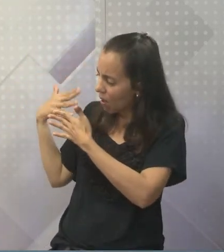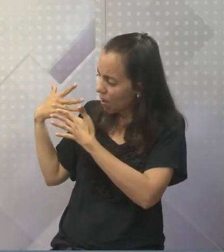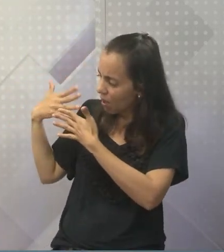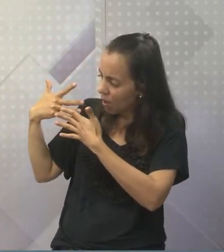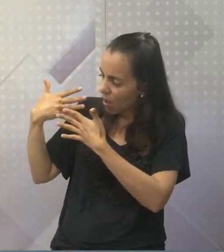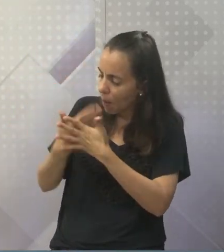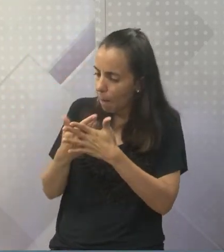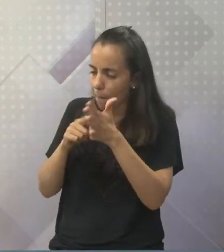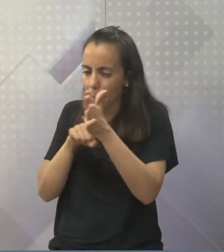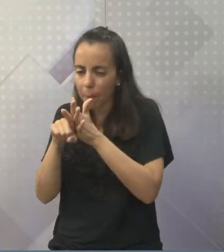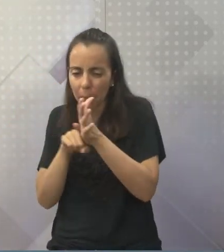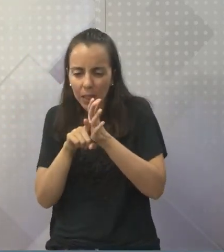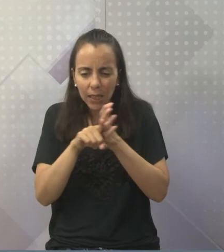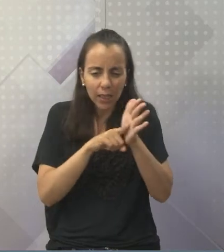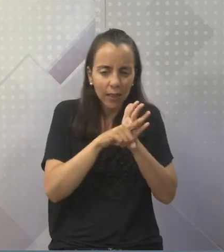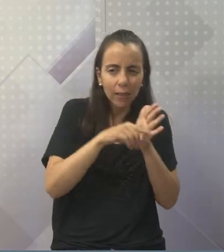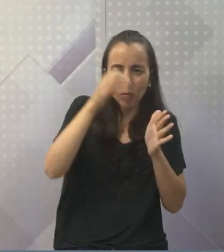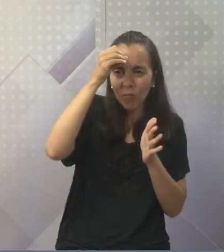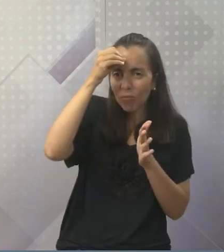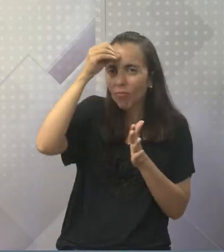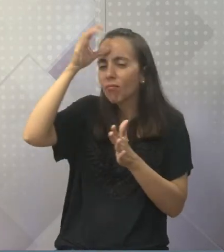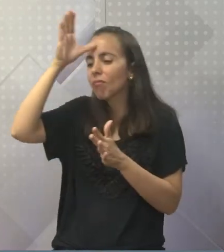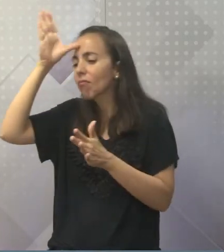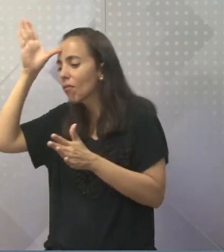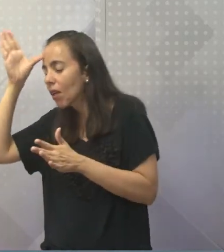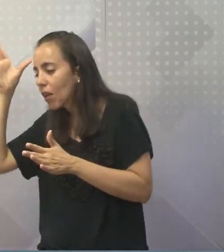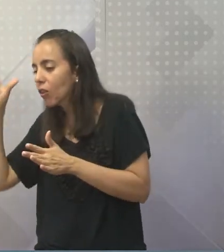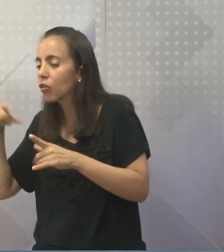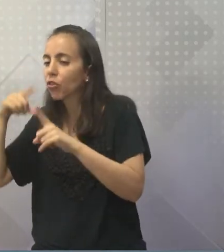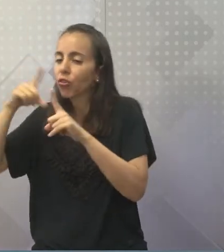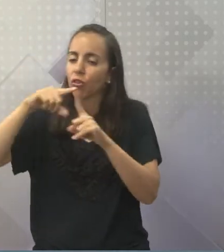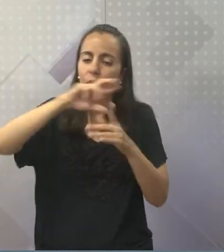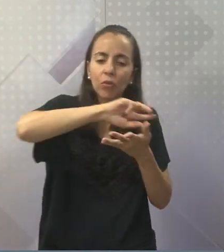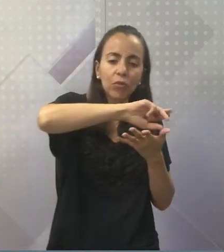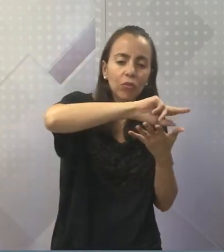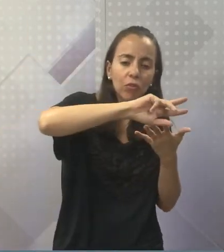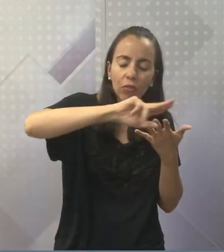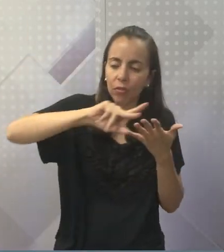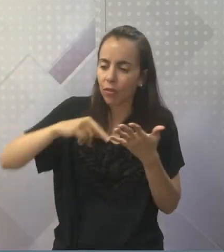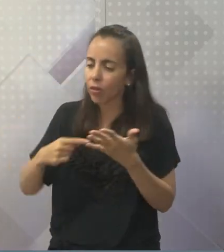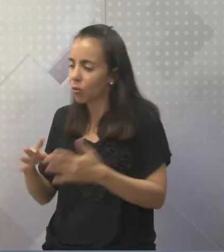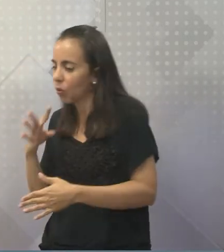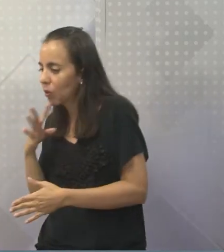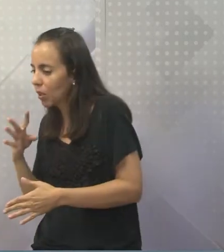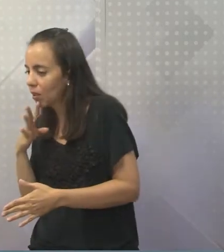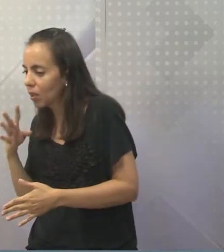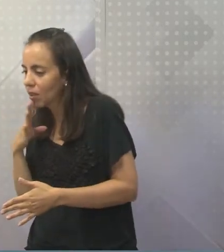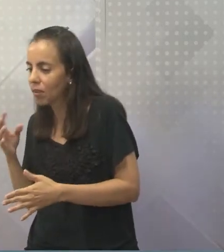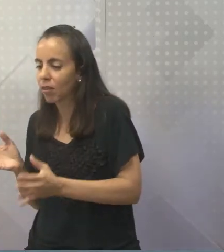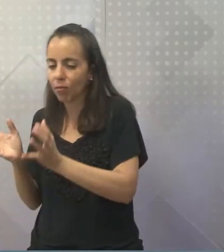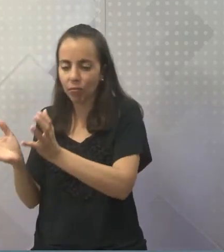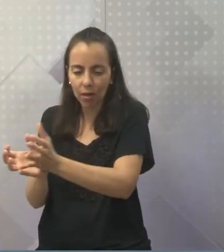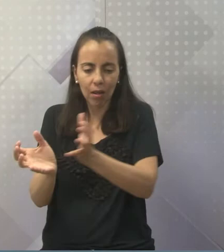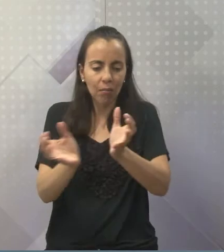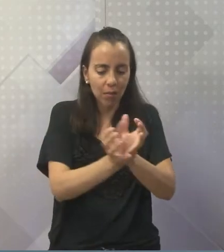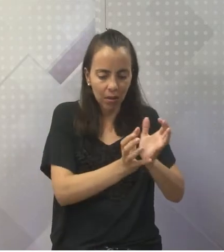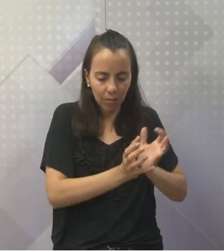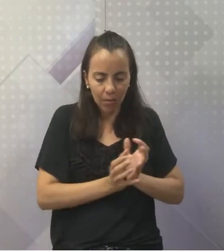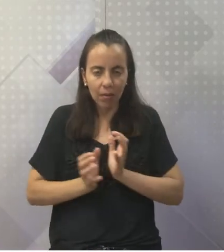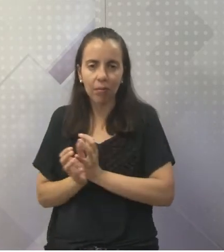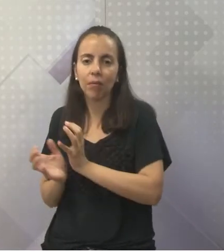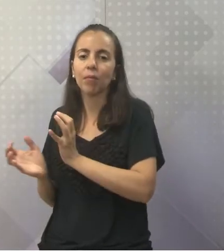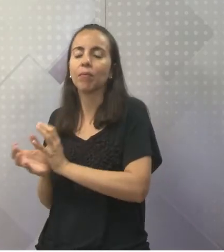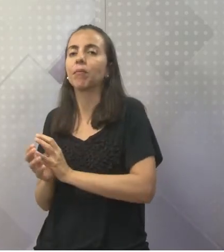incessante por conhecimento, tenta classificar os seres vivos e alguns sistemas de classificação são mais eficientes do que outros.